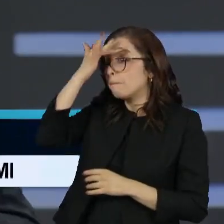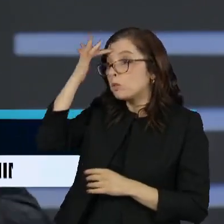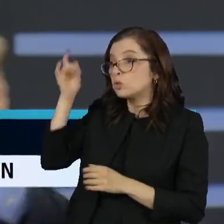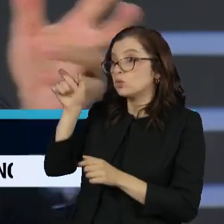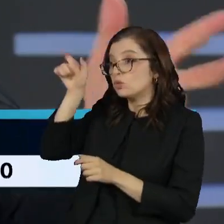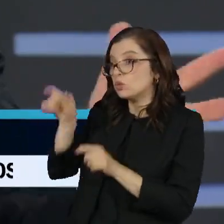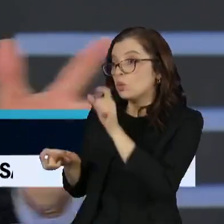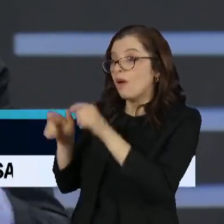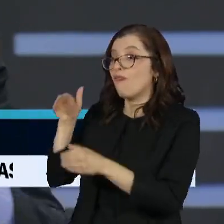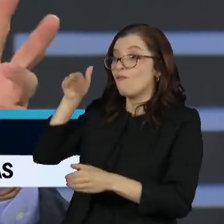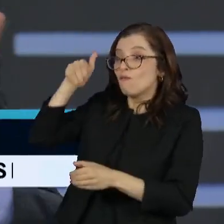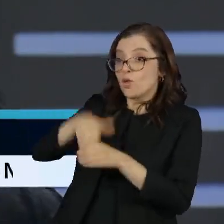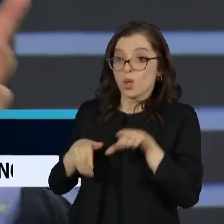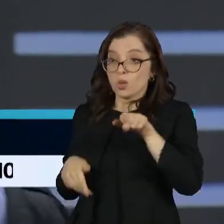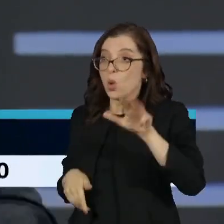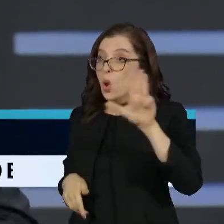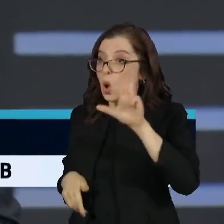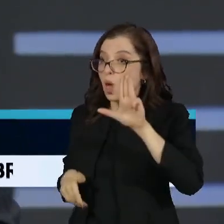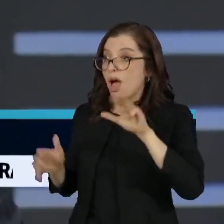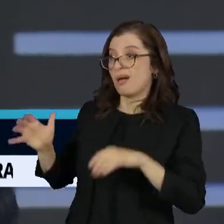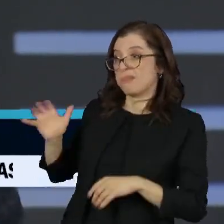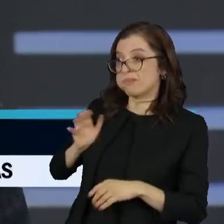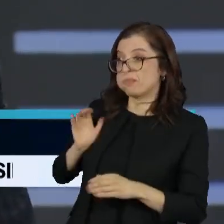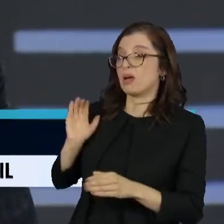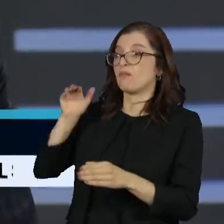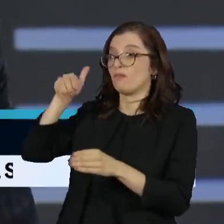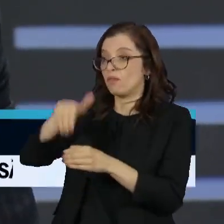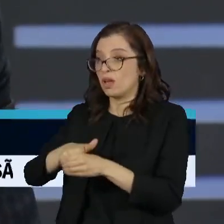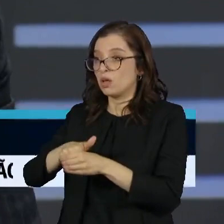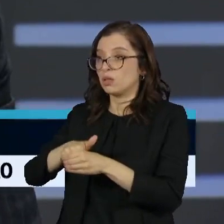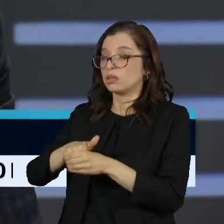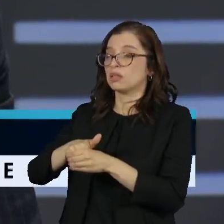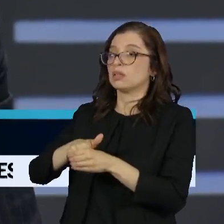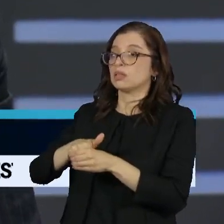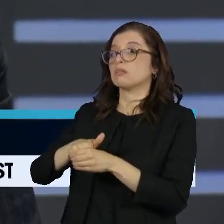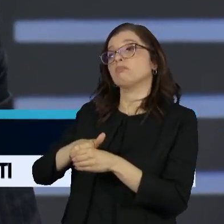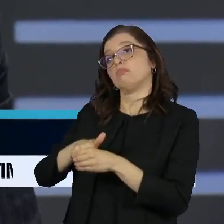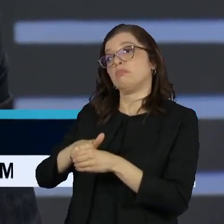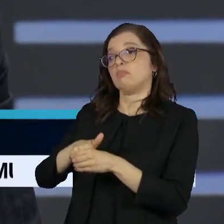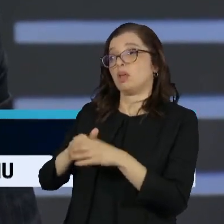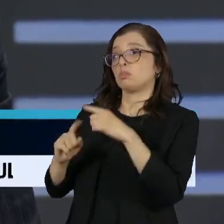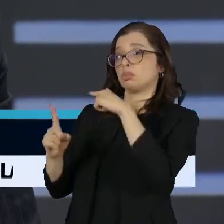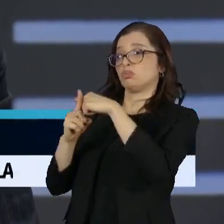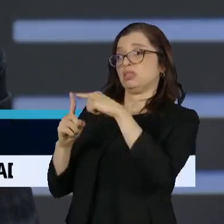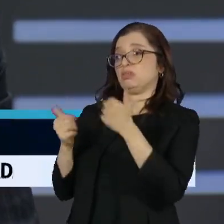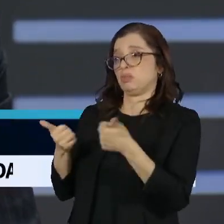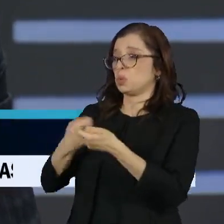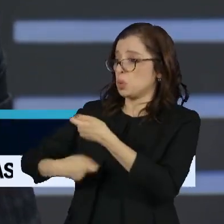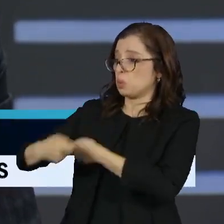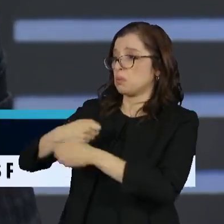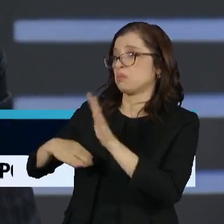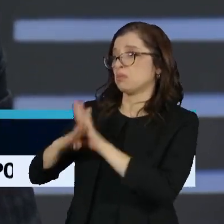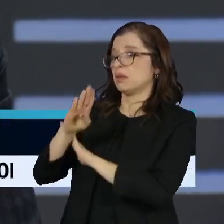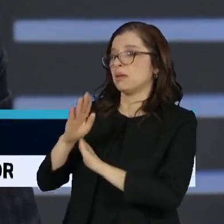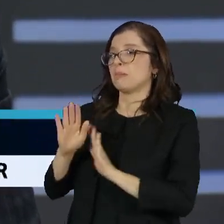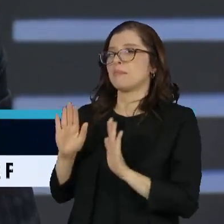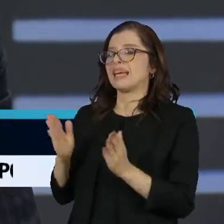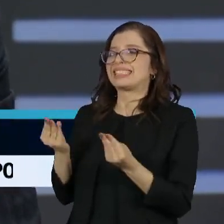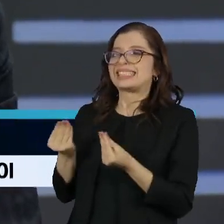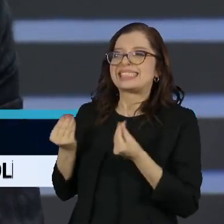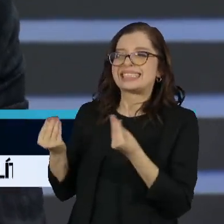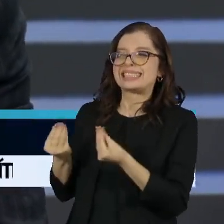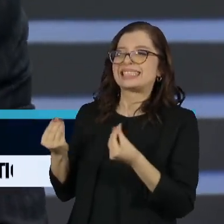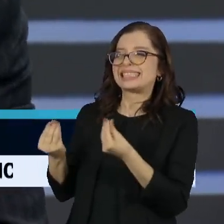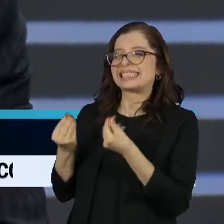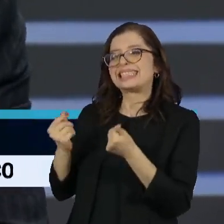sendo mais positiva e vale para as outras variáveis. Então, assim, eu acho que tem um descolamento, por incrível que